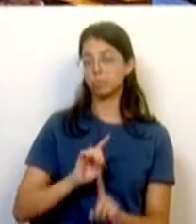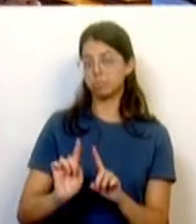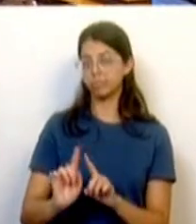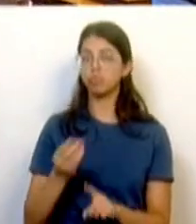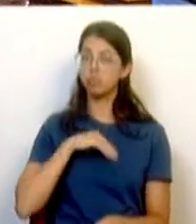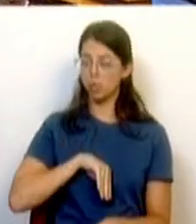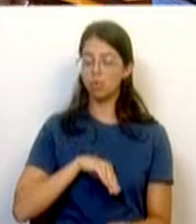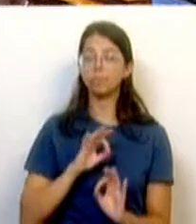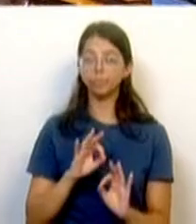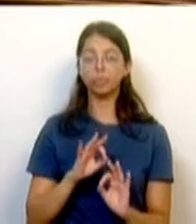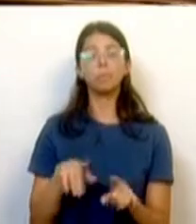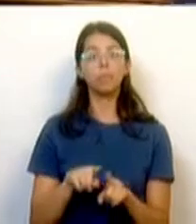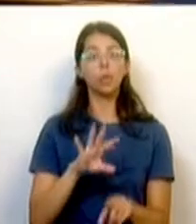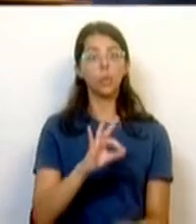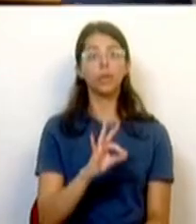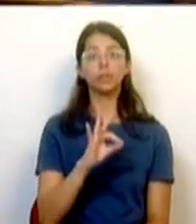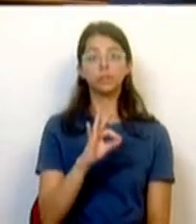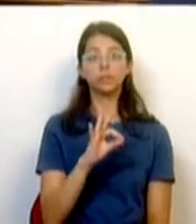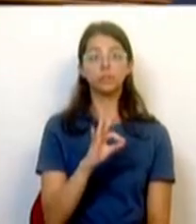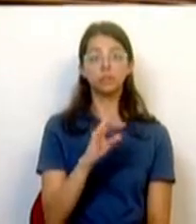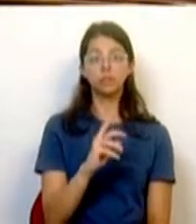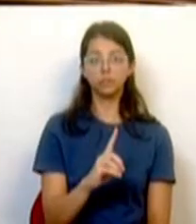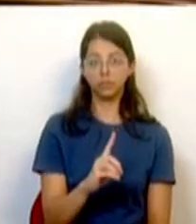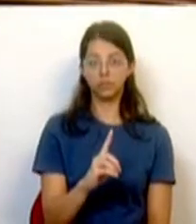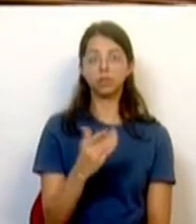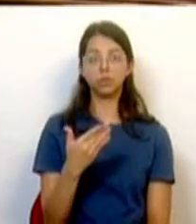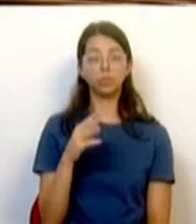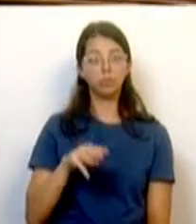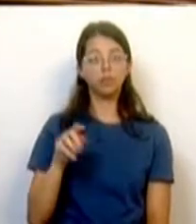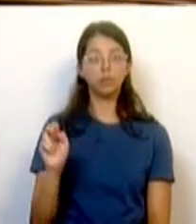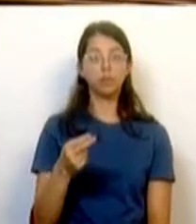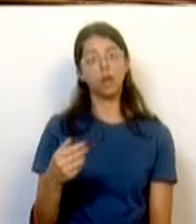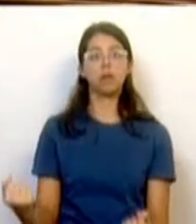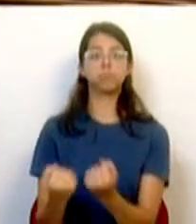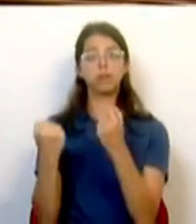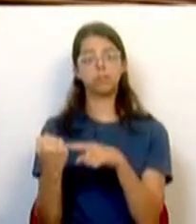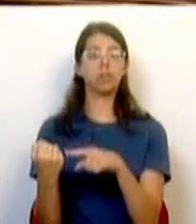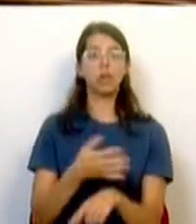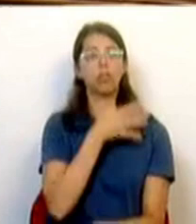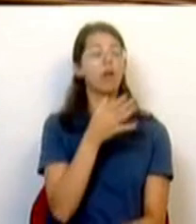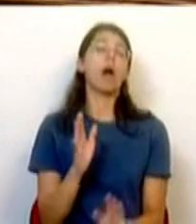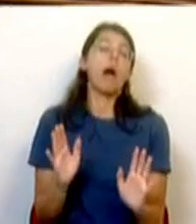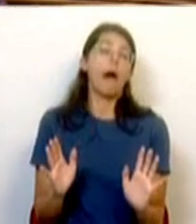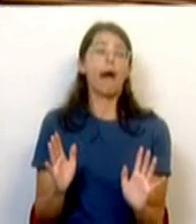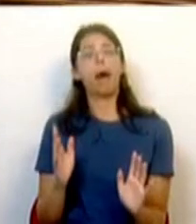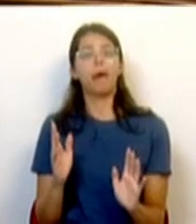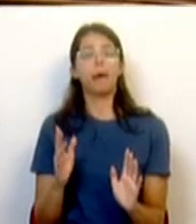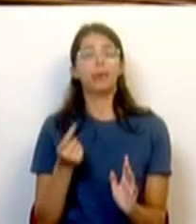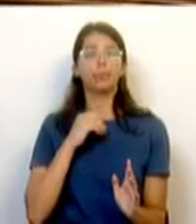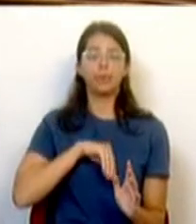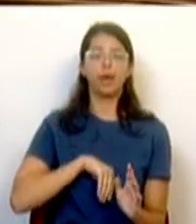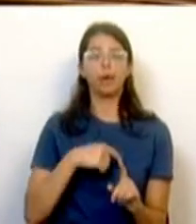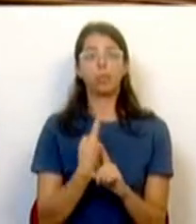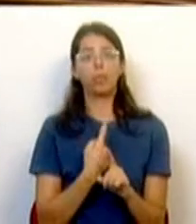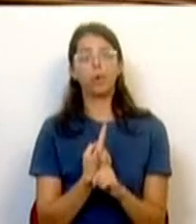Ou seja, mais 461 milhões de euros, por isso não venha a oposição vir aqui falar que há degradação ou